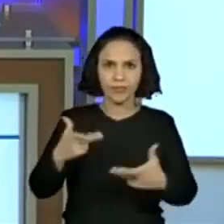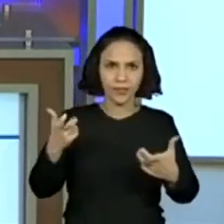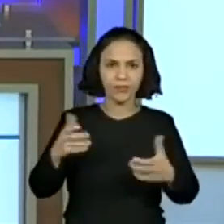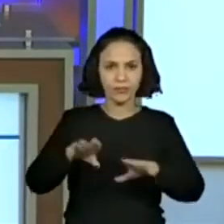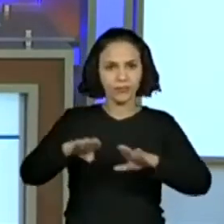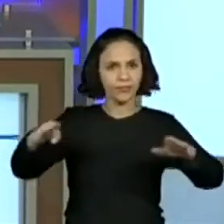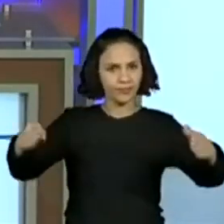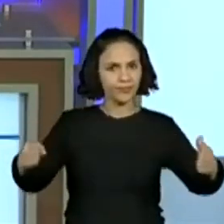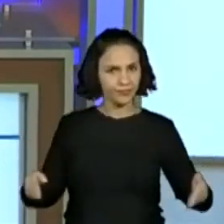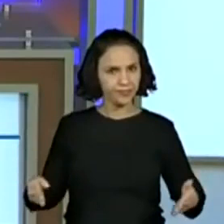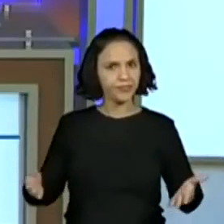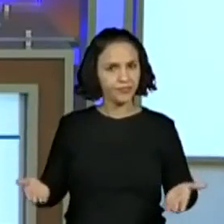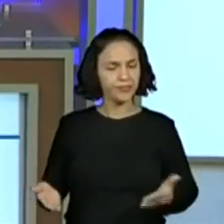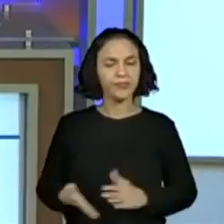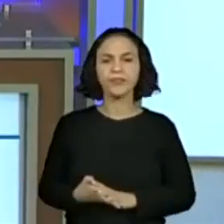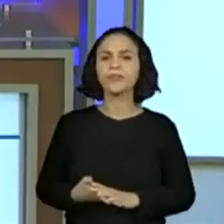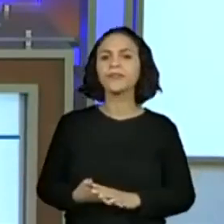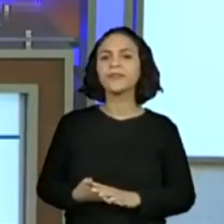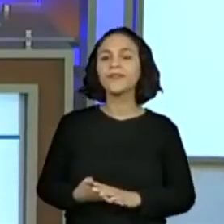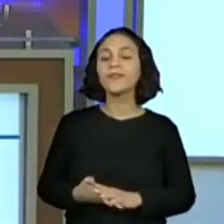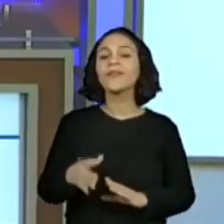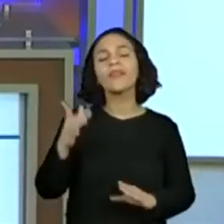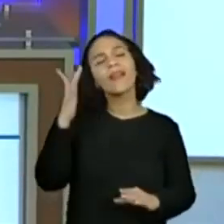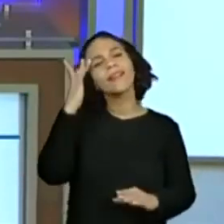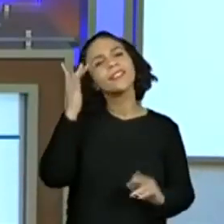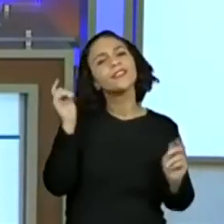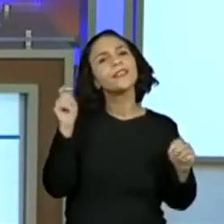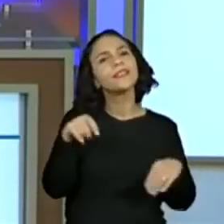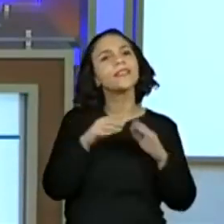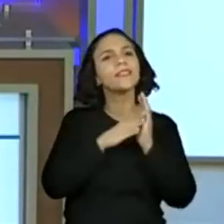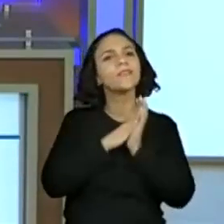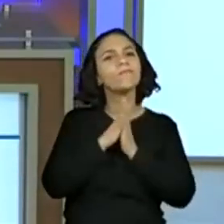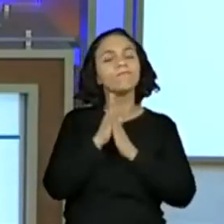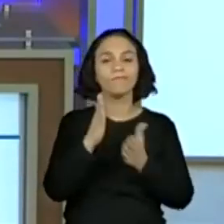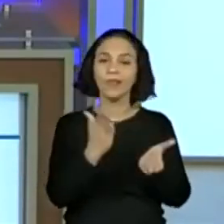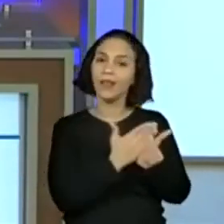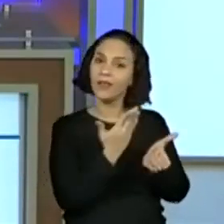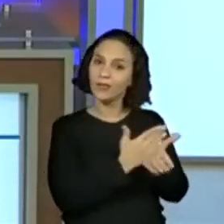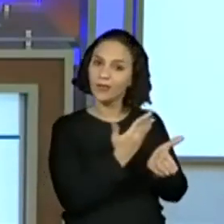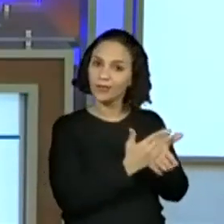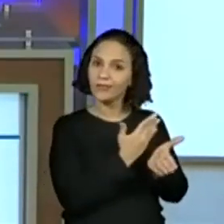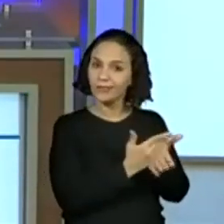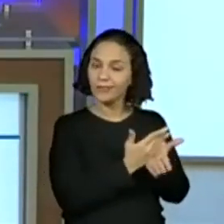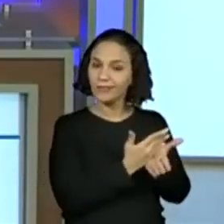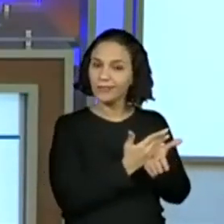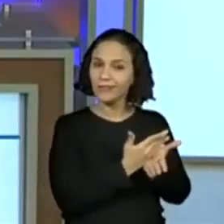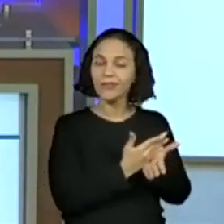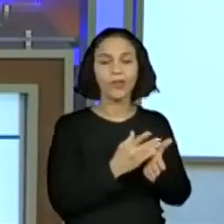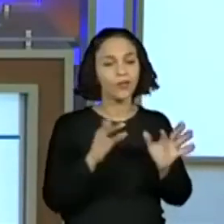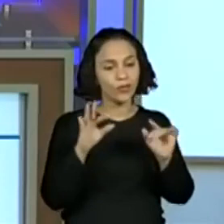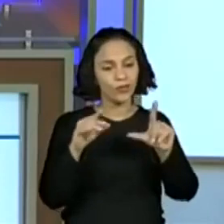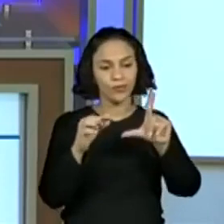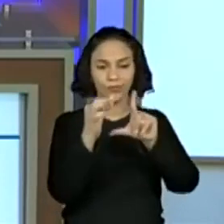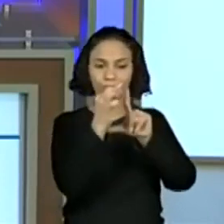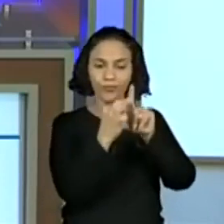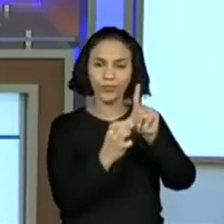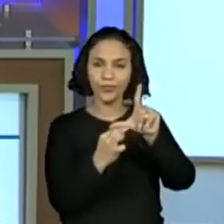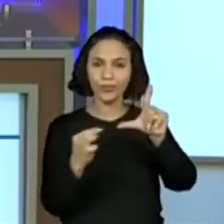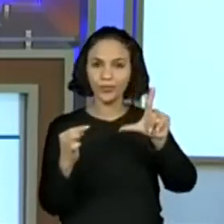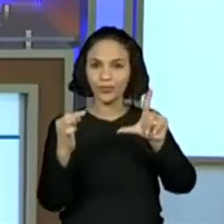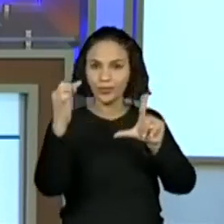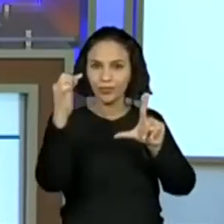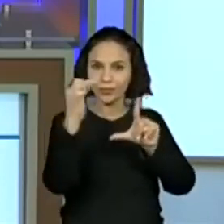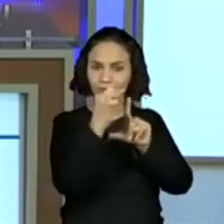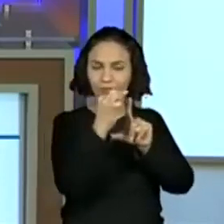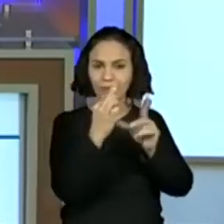estou com a bancada, né? Eu acho que a gente podia medir um livro. O perímetro de um livro. O que vocês acham?